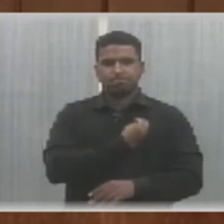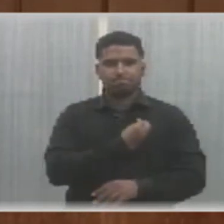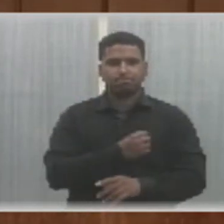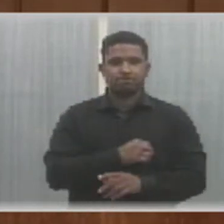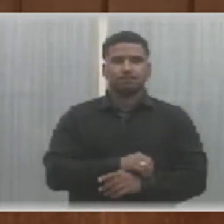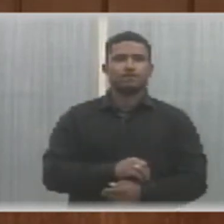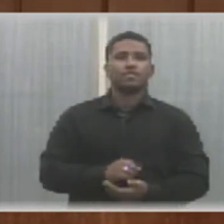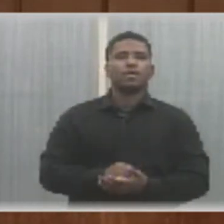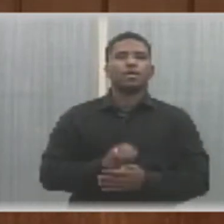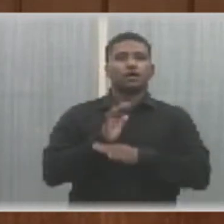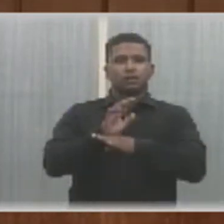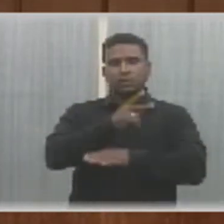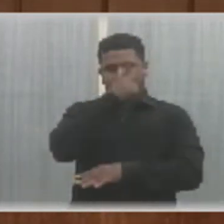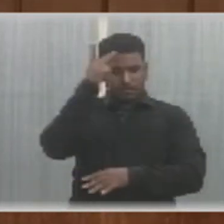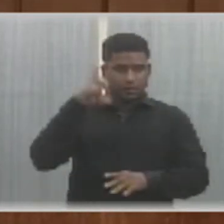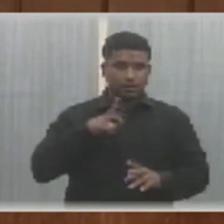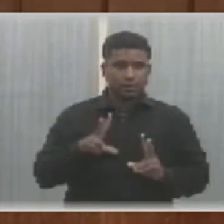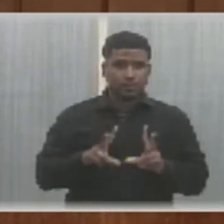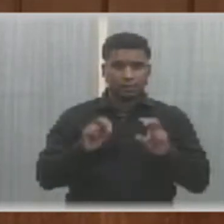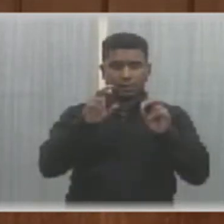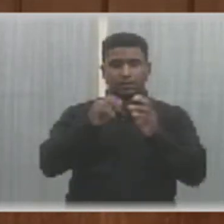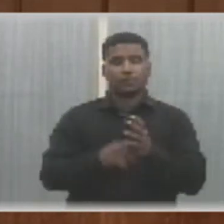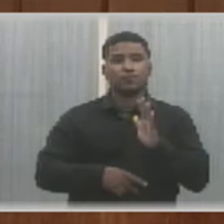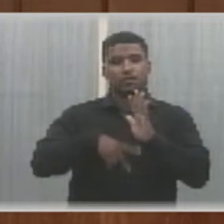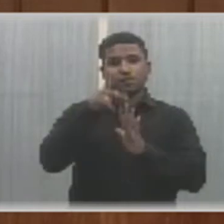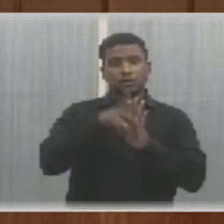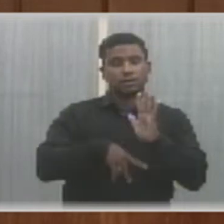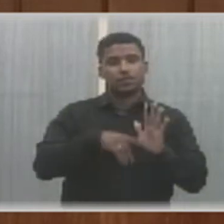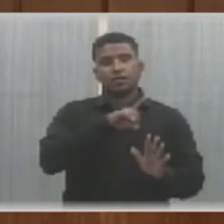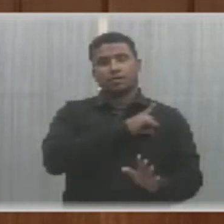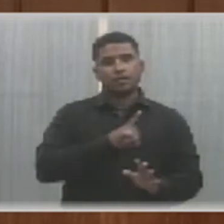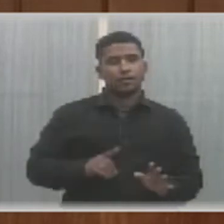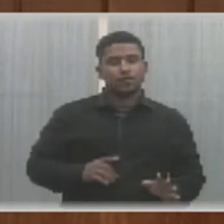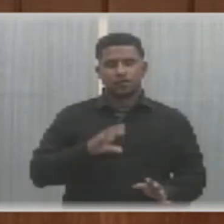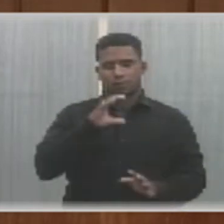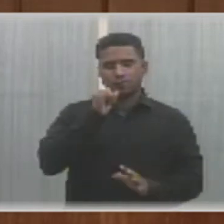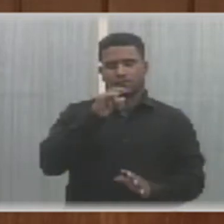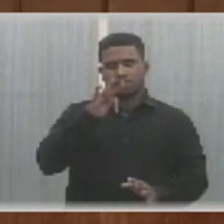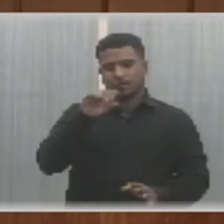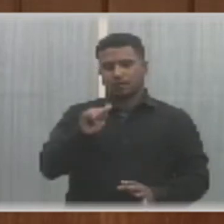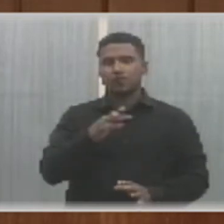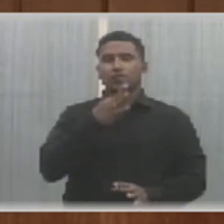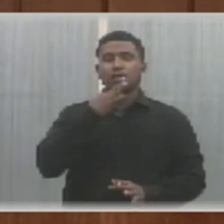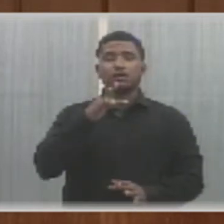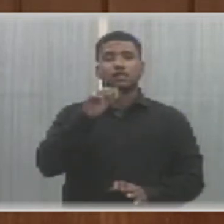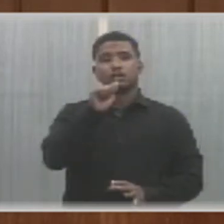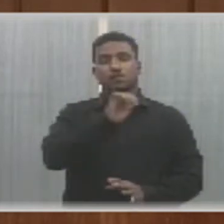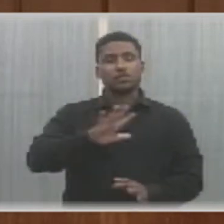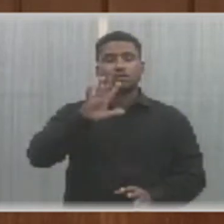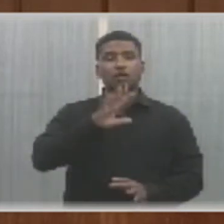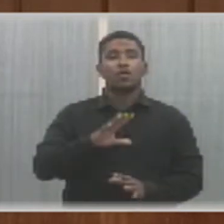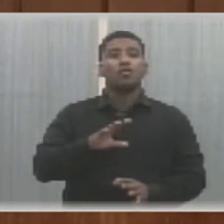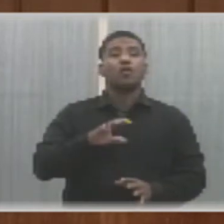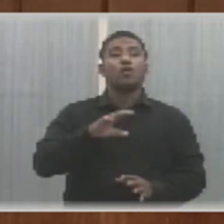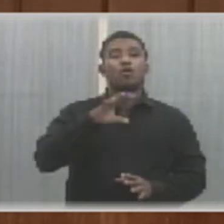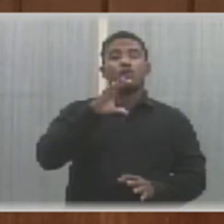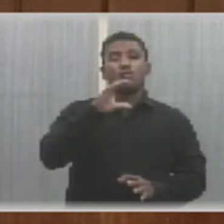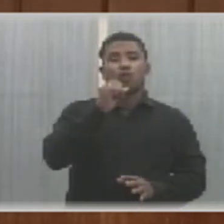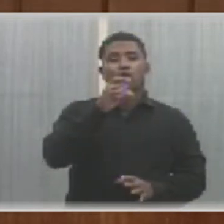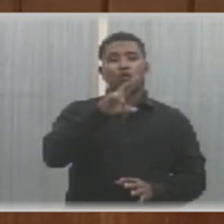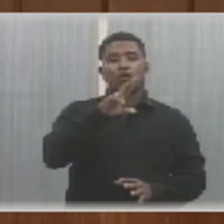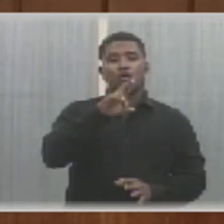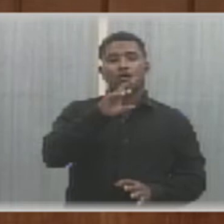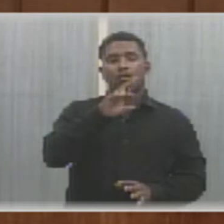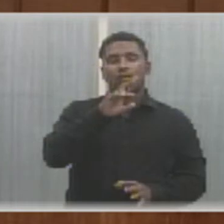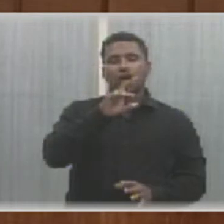Assistência às Pessoas com Câncer. E o projeto de autoria do deputado Francisco Costa, que reconhece de utilidade pública a ONG com rádio Brasil e